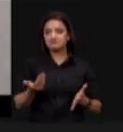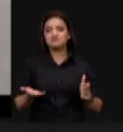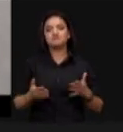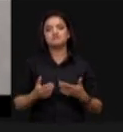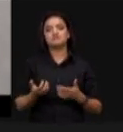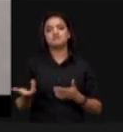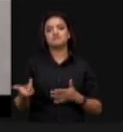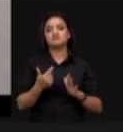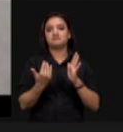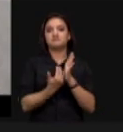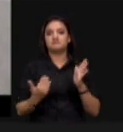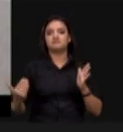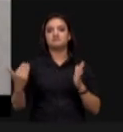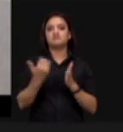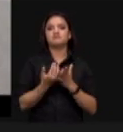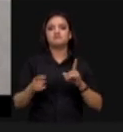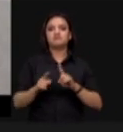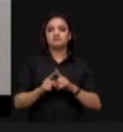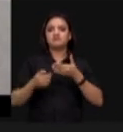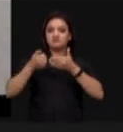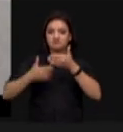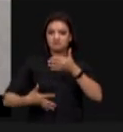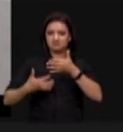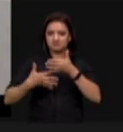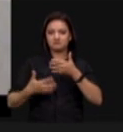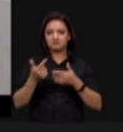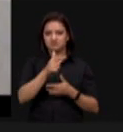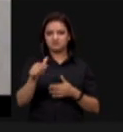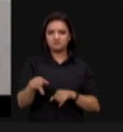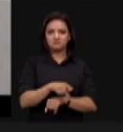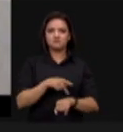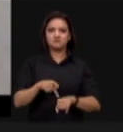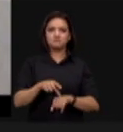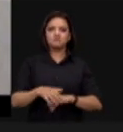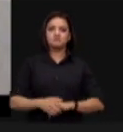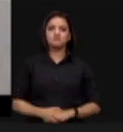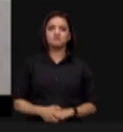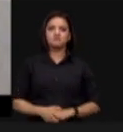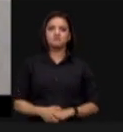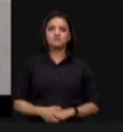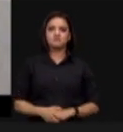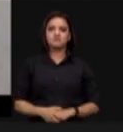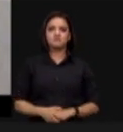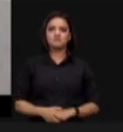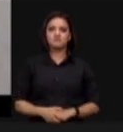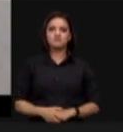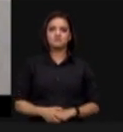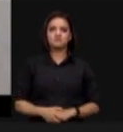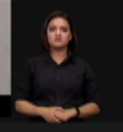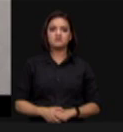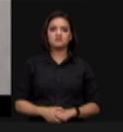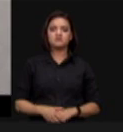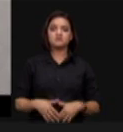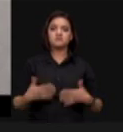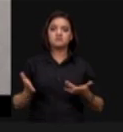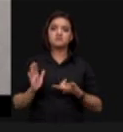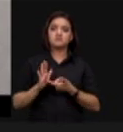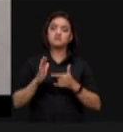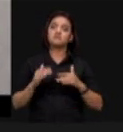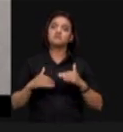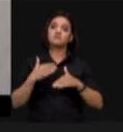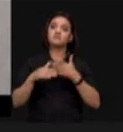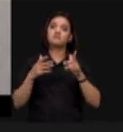pelo Oriente Médio e por outros países em desenvolvimento. O próximo slide mostra que esse modelo de crescimento